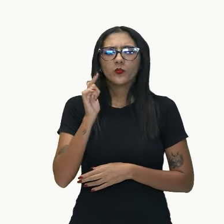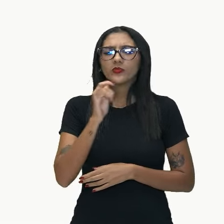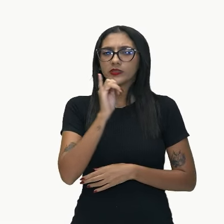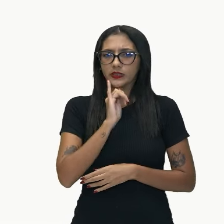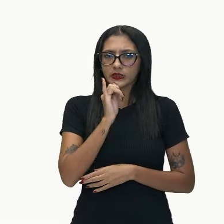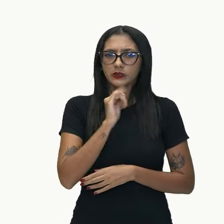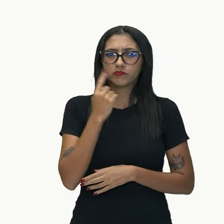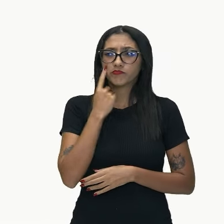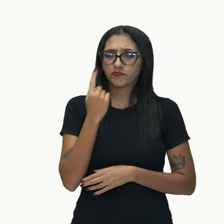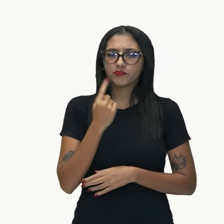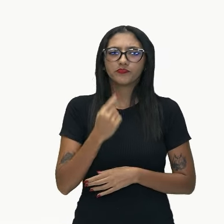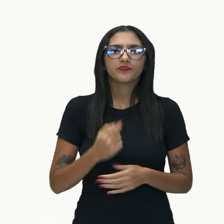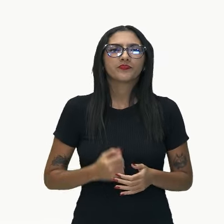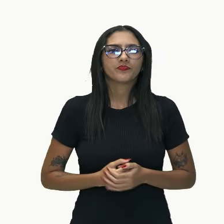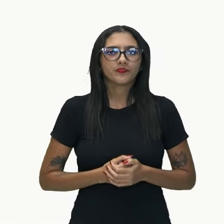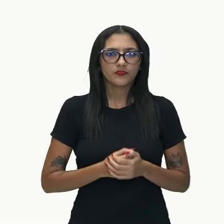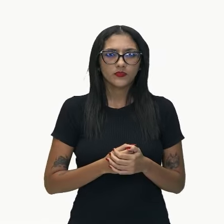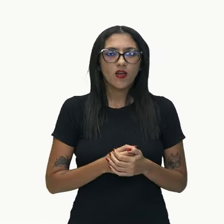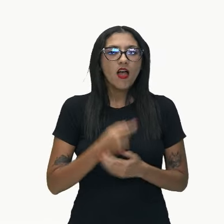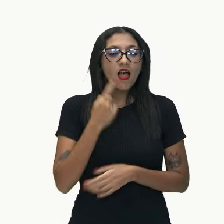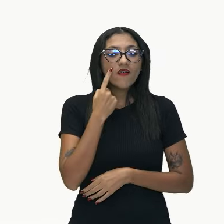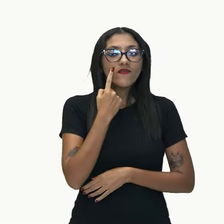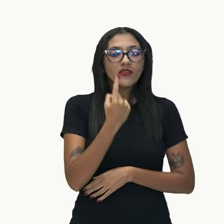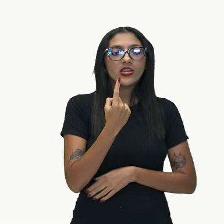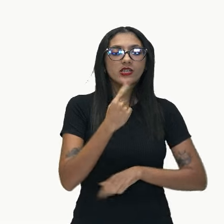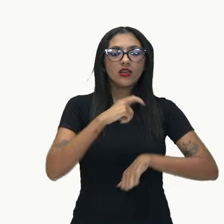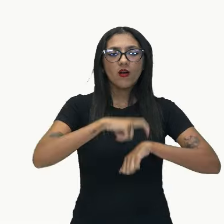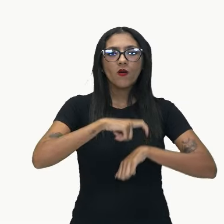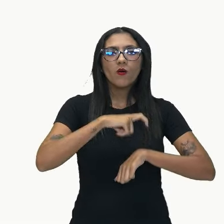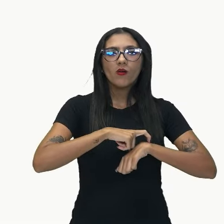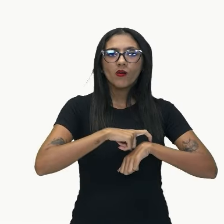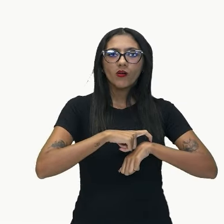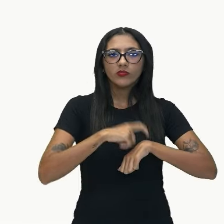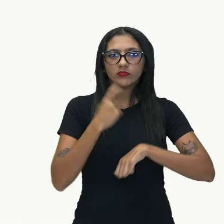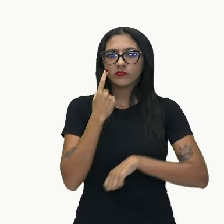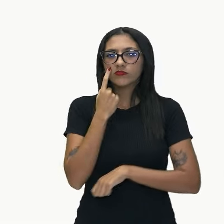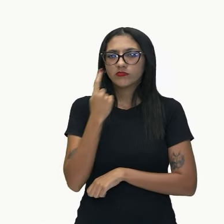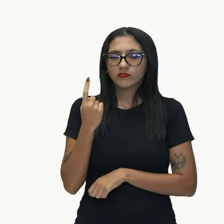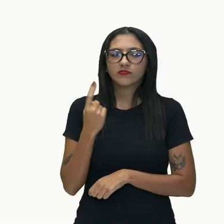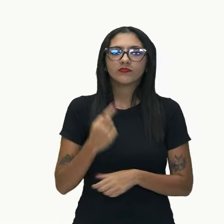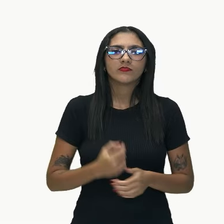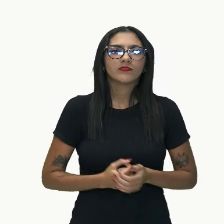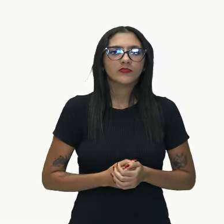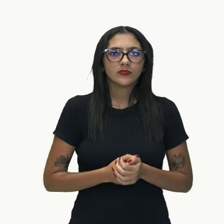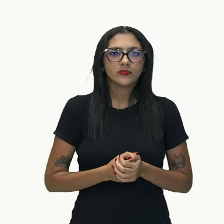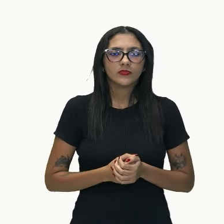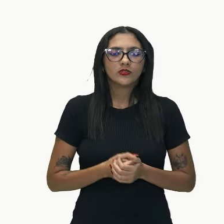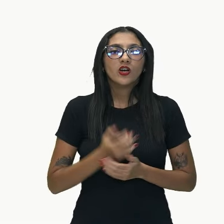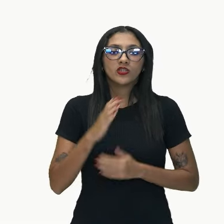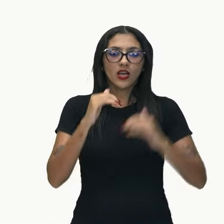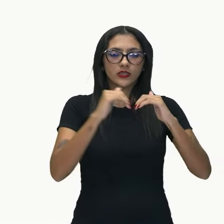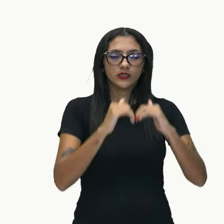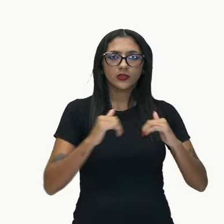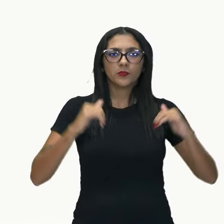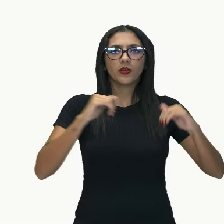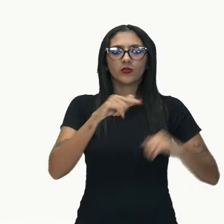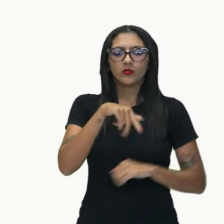horas são. De novo, enxerguei o quezinho aqui, já vou usar o que para me ajudar a marcar.